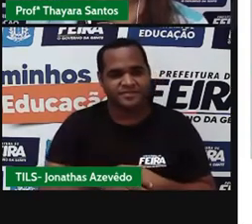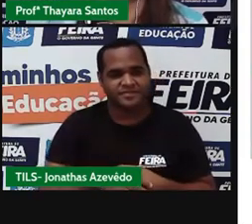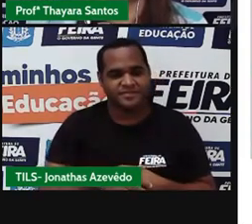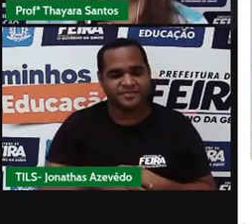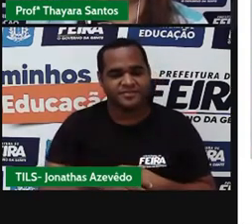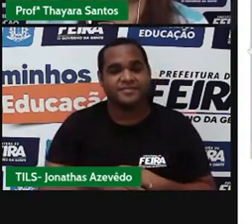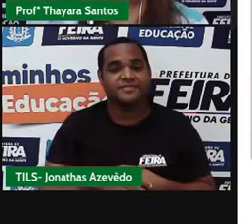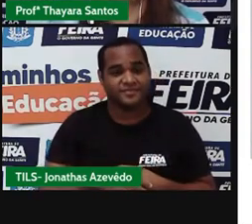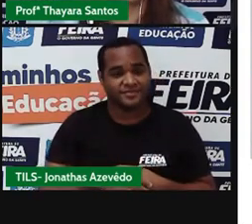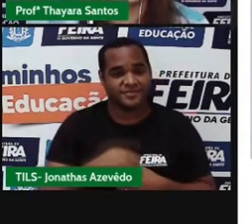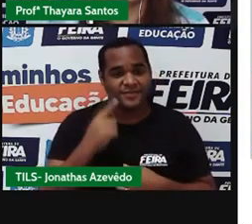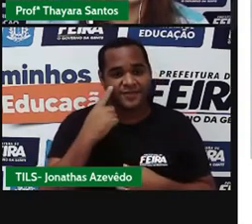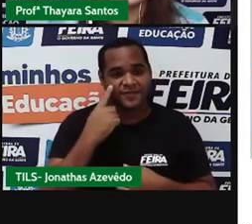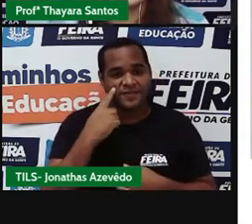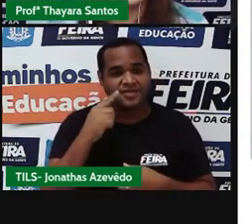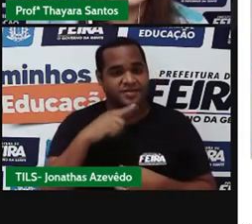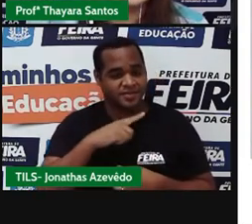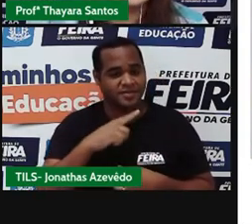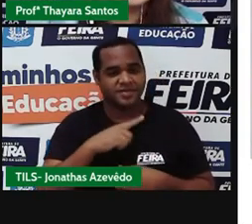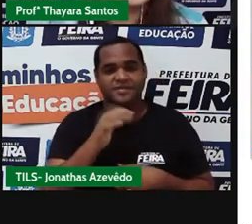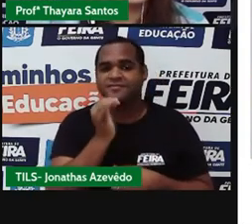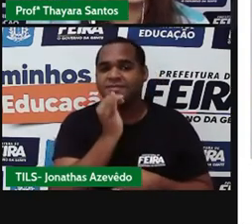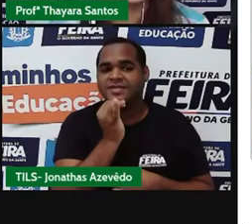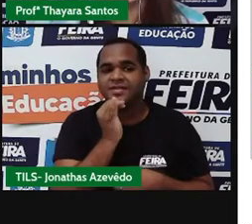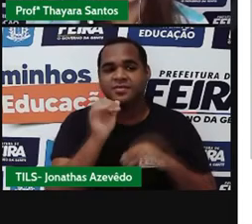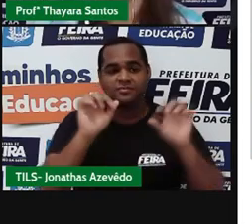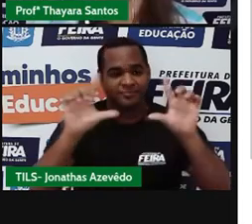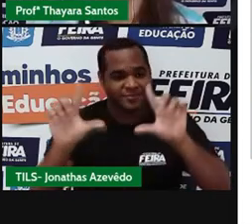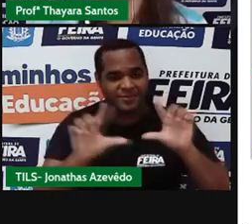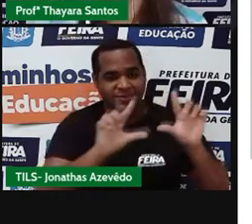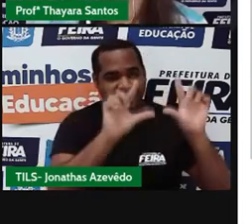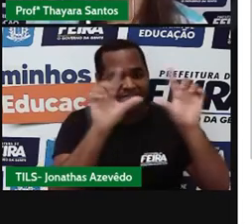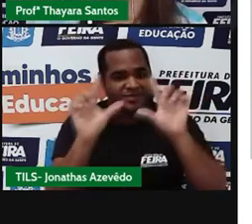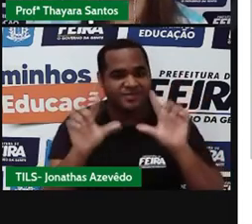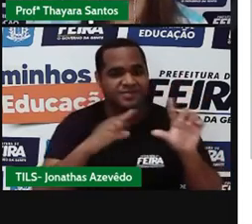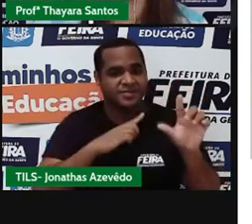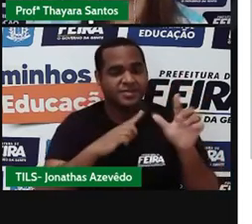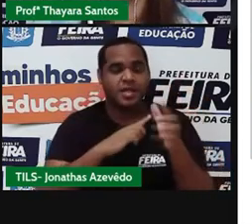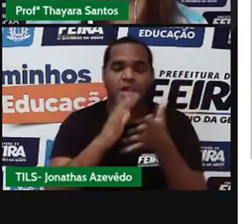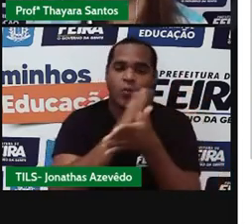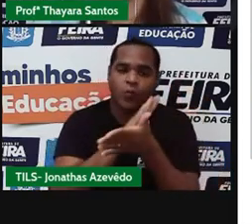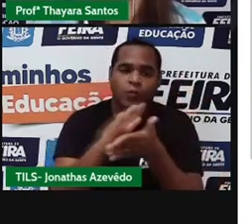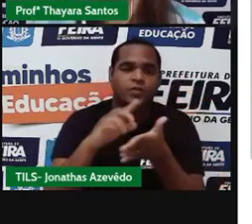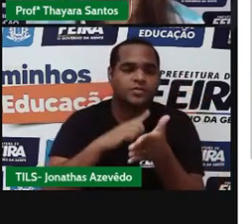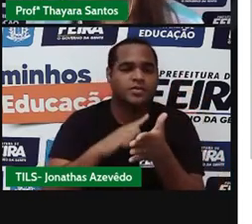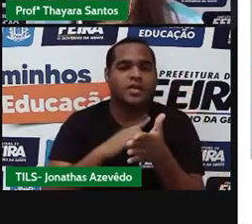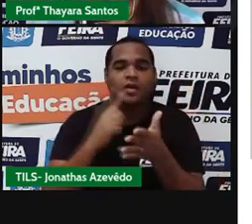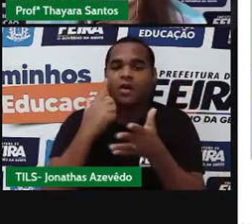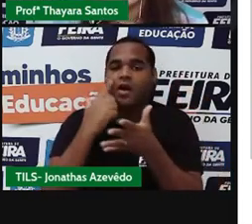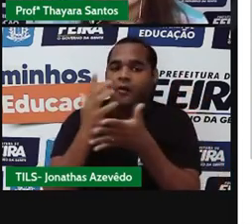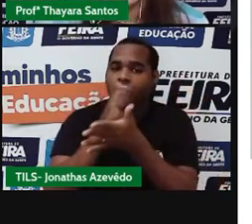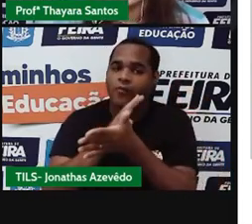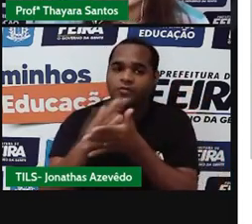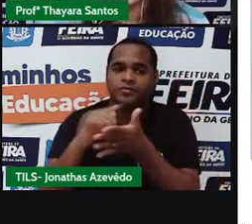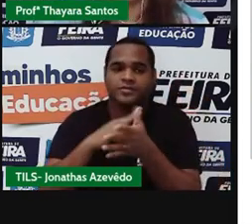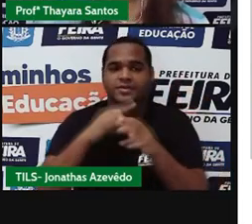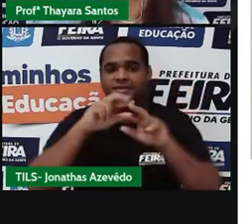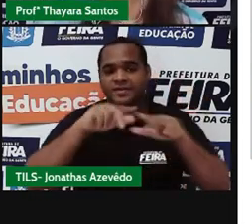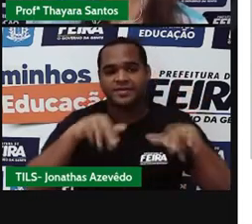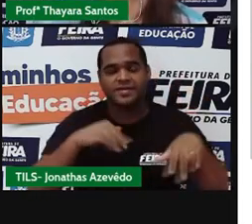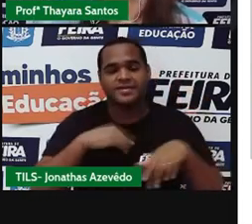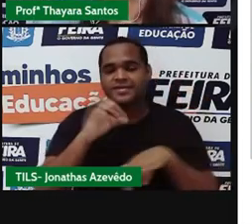Vocês vão ver que aqui desse lado vai estar os exemplos de substâncias e misturas. E aqui tem as caixinhas para a gente classificar esses exemplos.